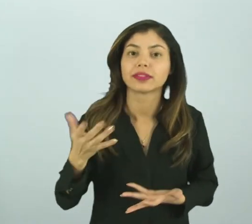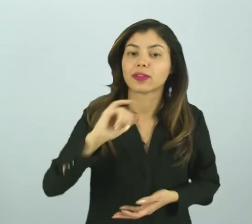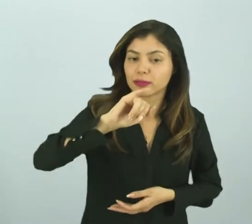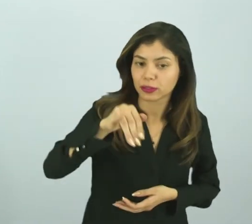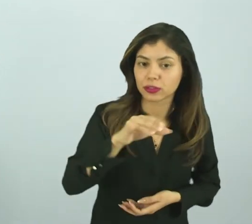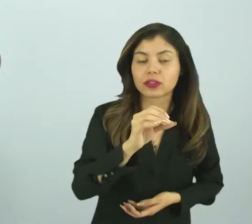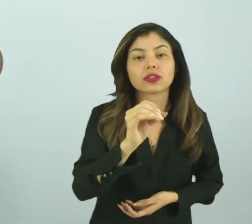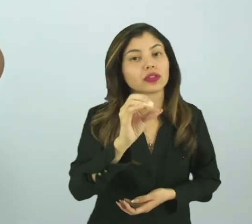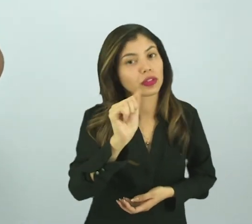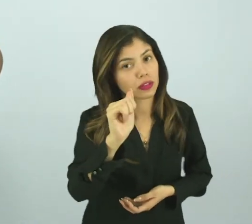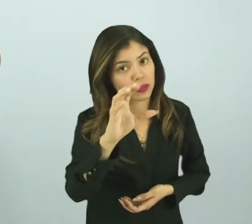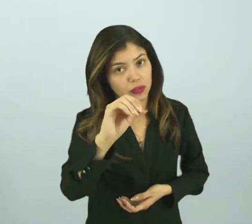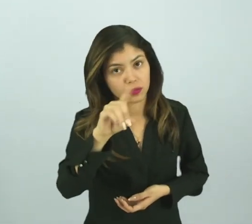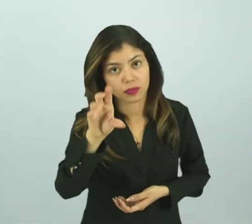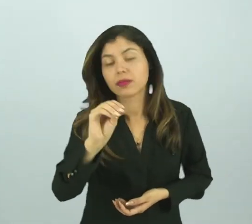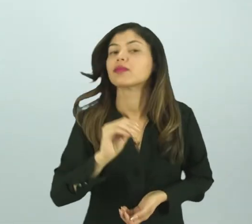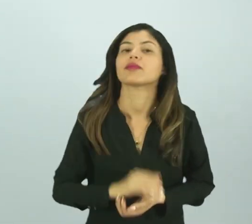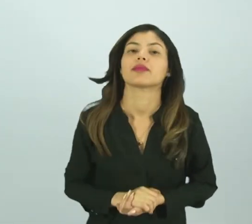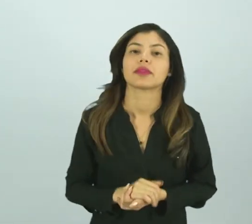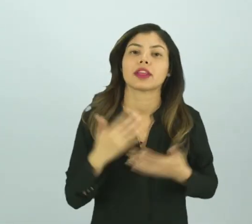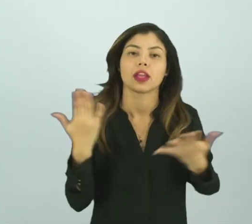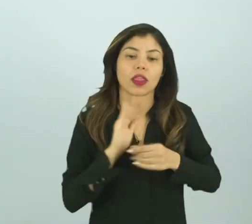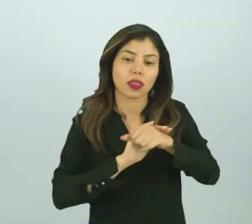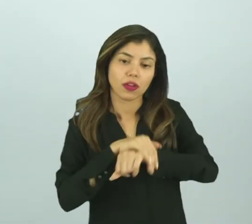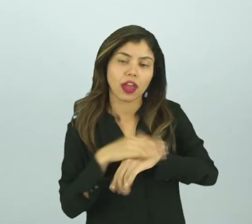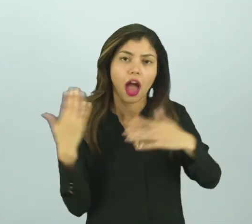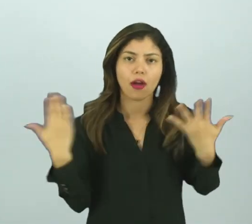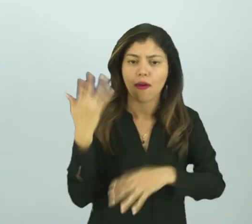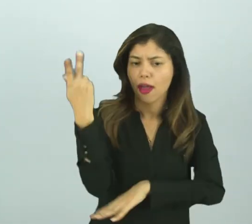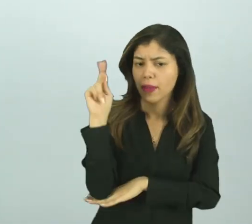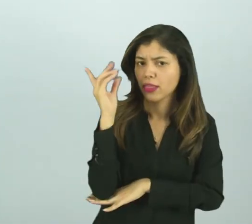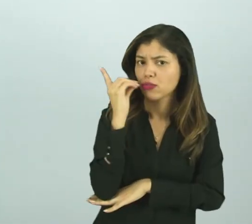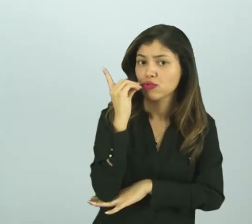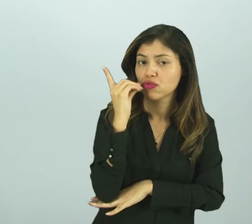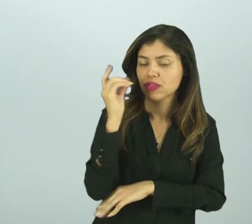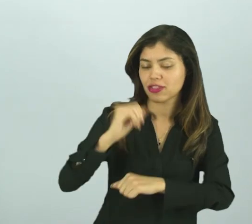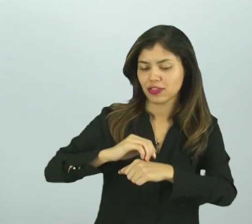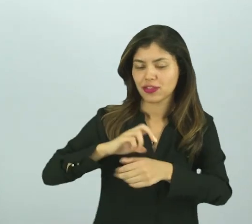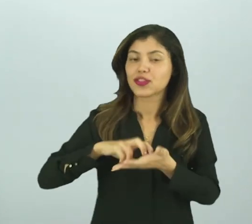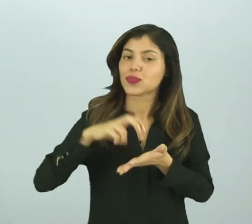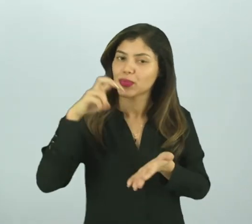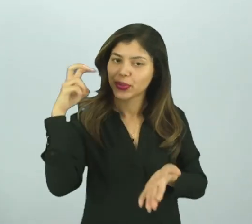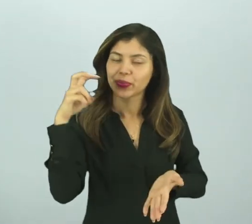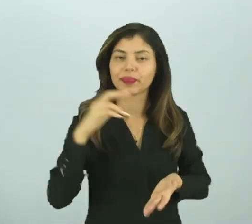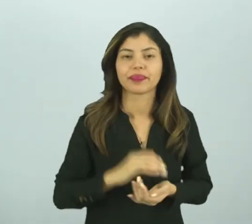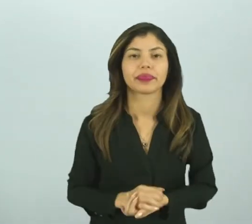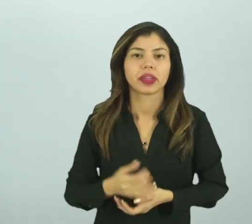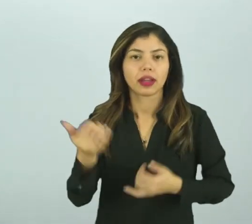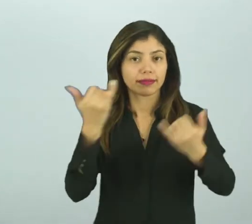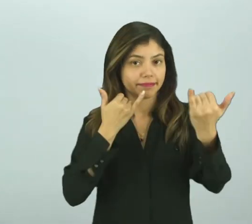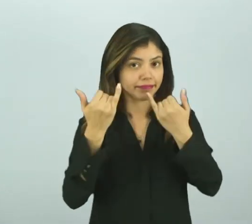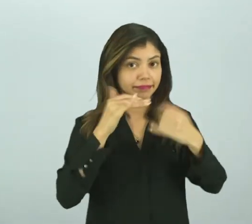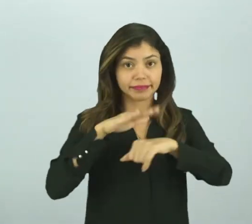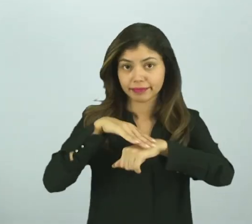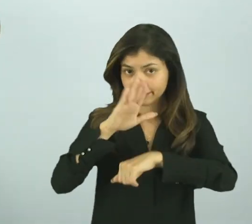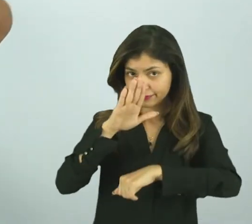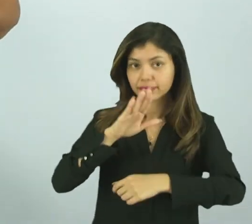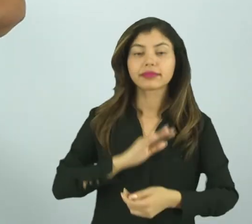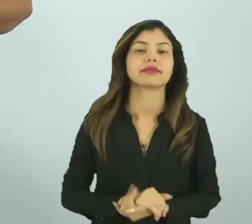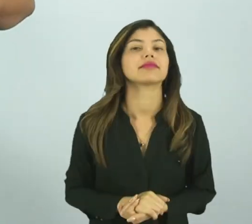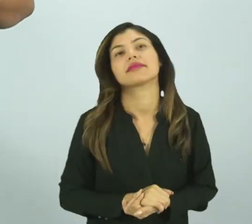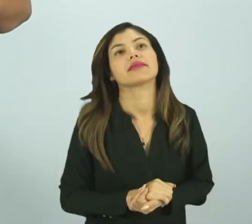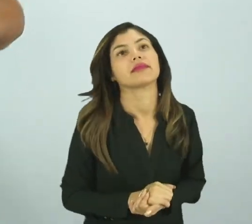João estava na noite e agora ele está no período do dia. Agora, vamos ter uma informação a mais